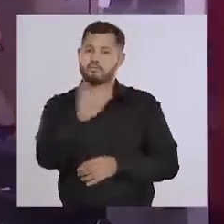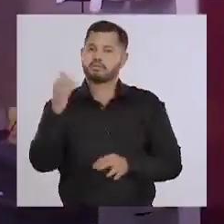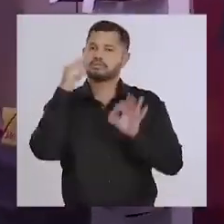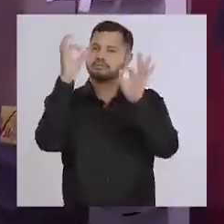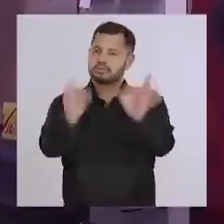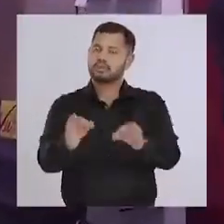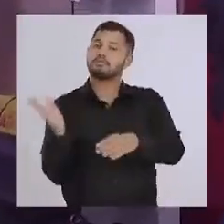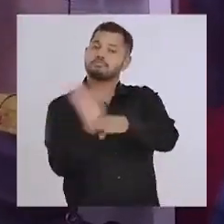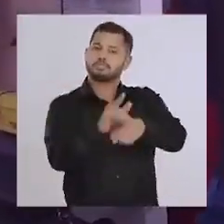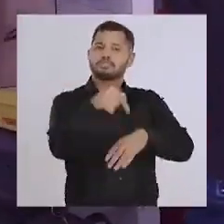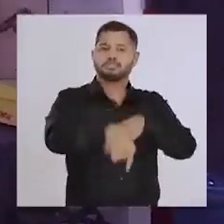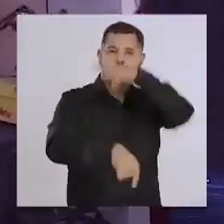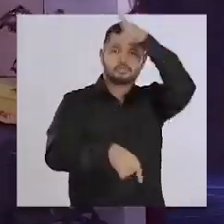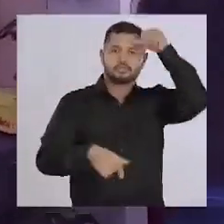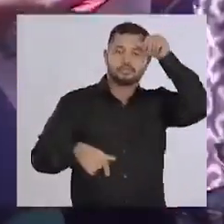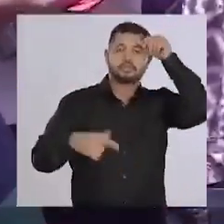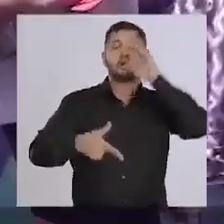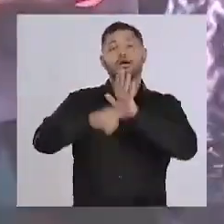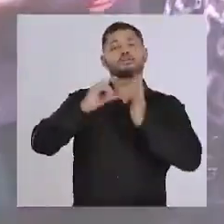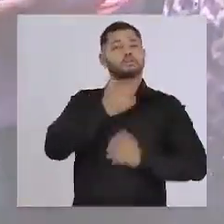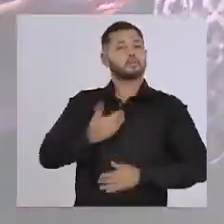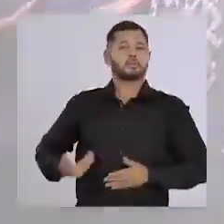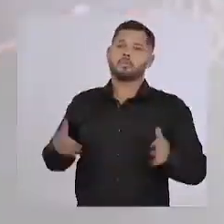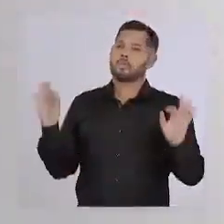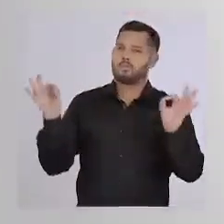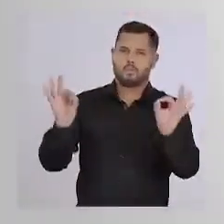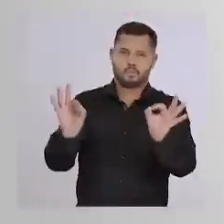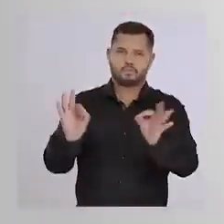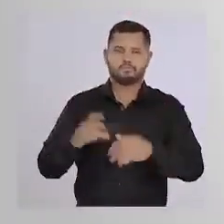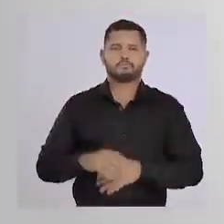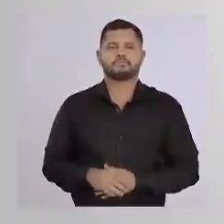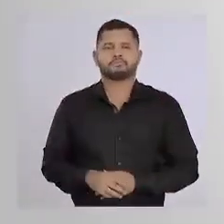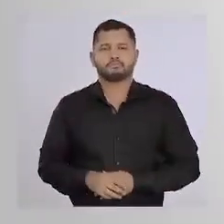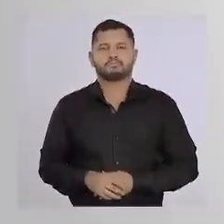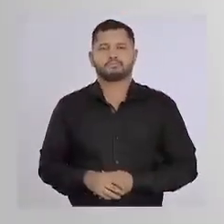E nós vamos fazer por esse estado que nenhum governo fez até hoje.